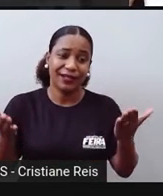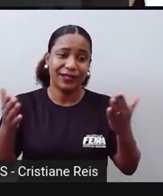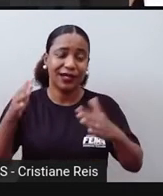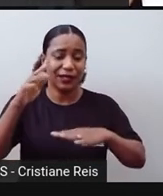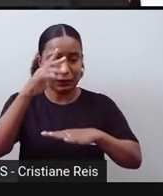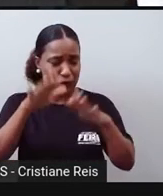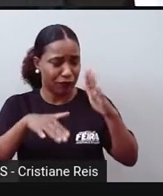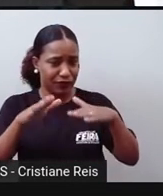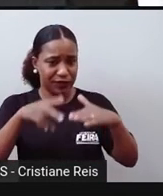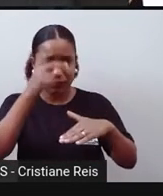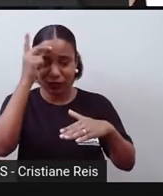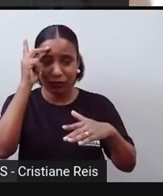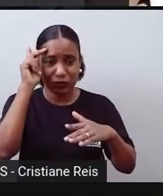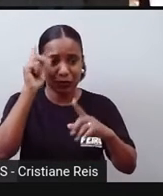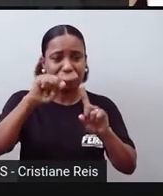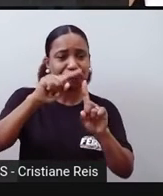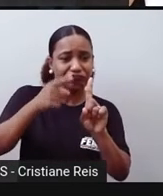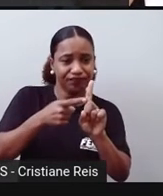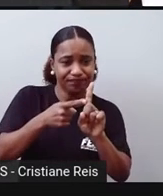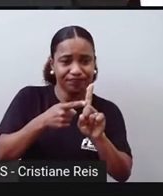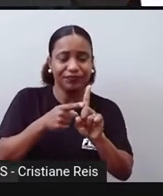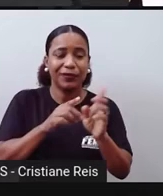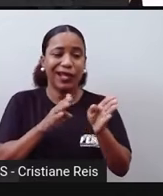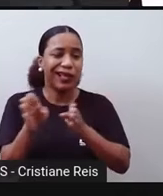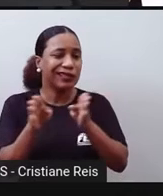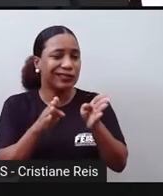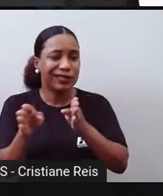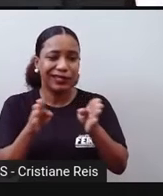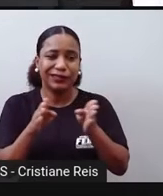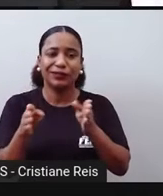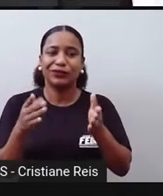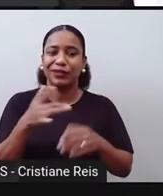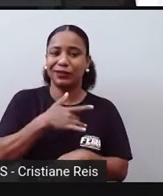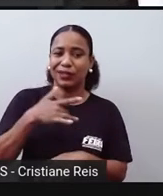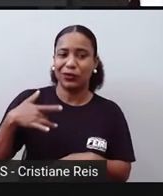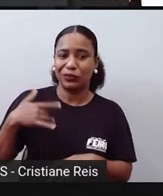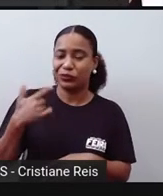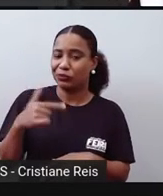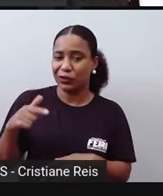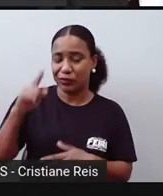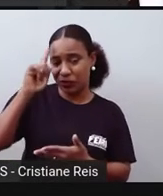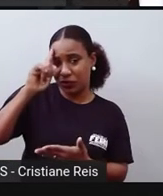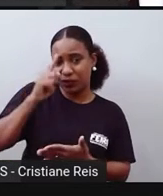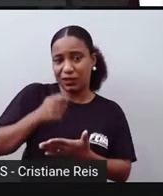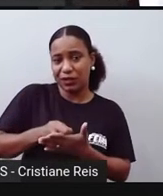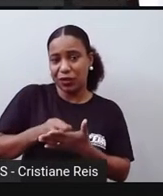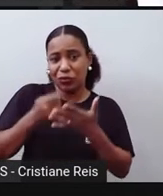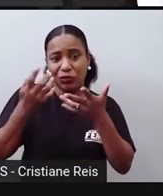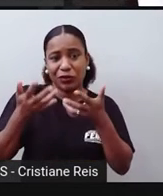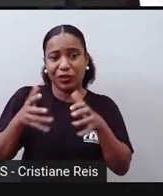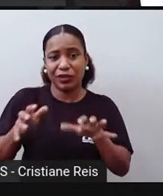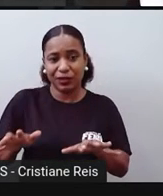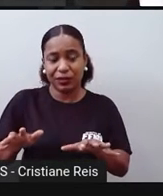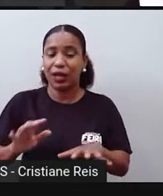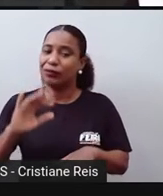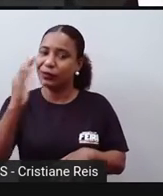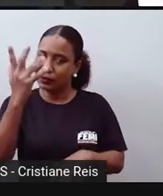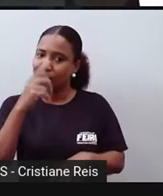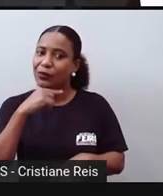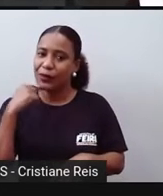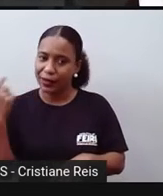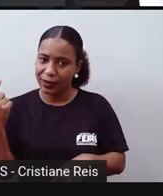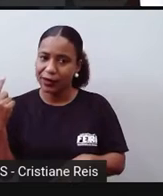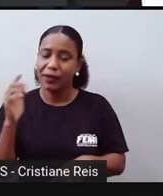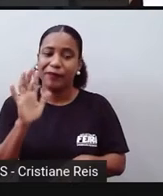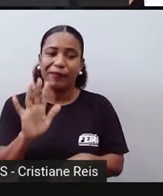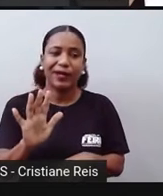isso, por N motivos, pela própria escolha da pessoa ou por dificuldade, sei lá, local. Mas, hoje, isso já